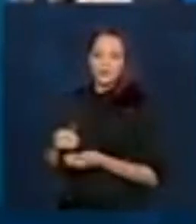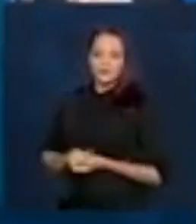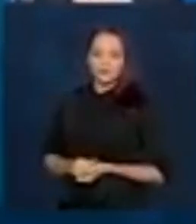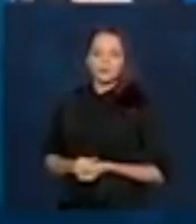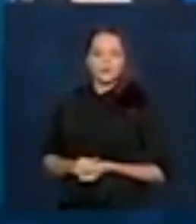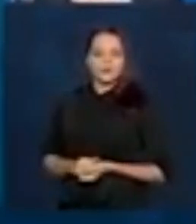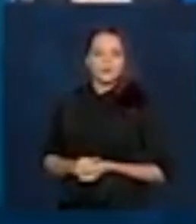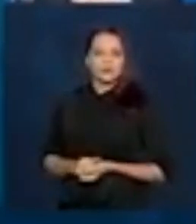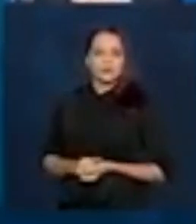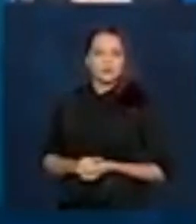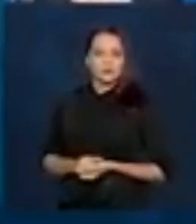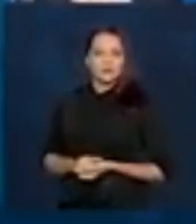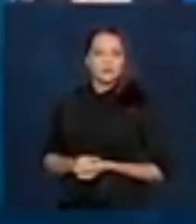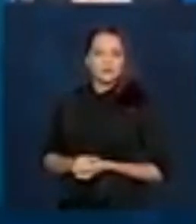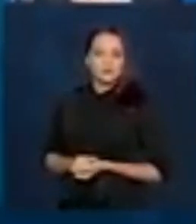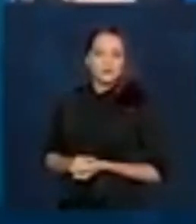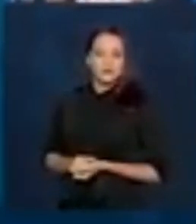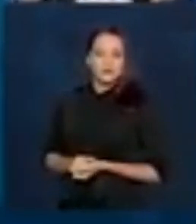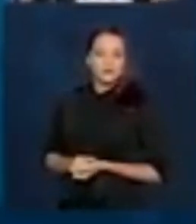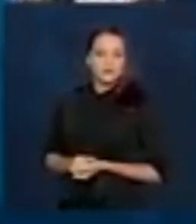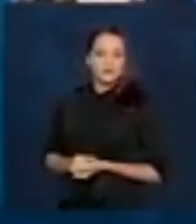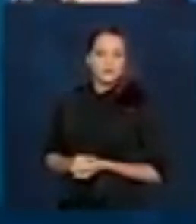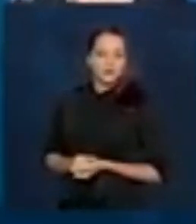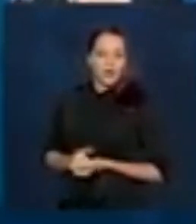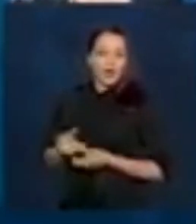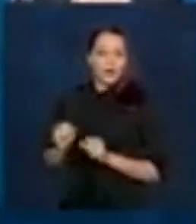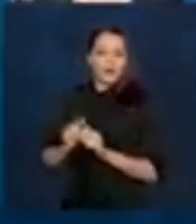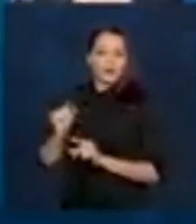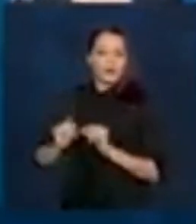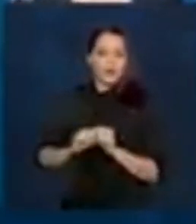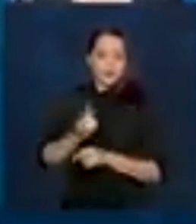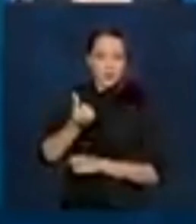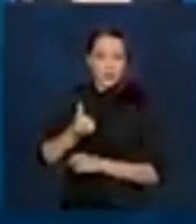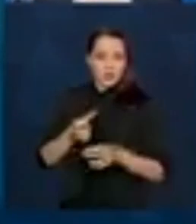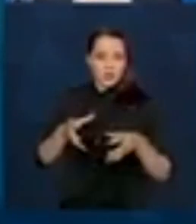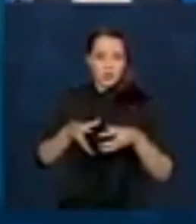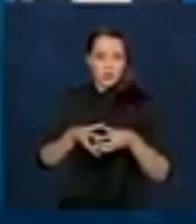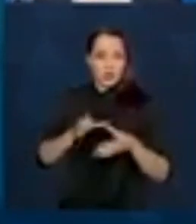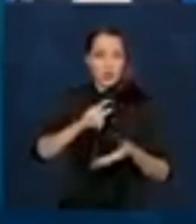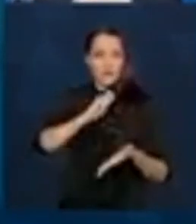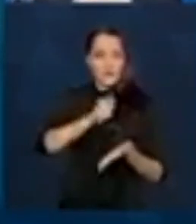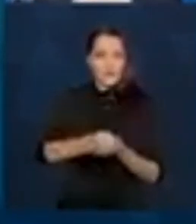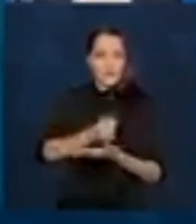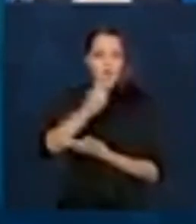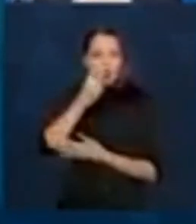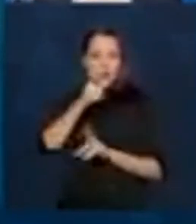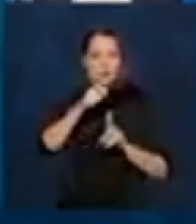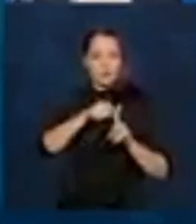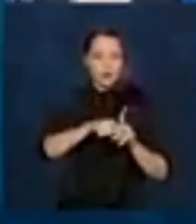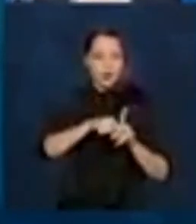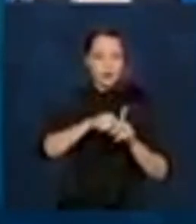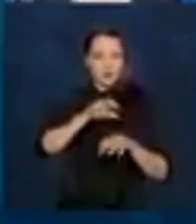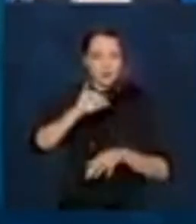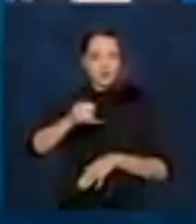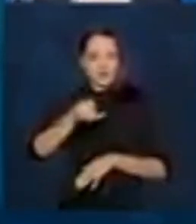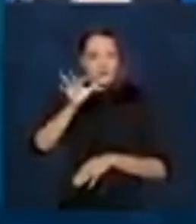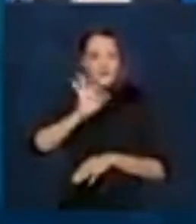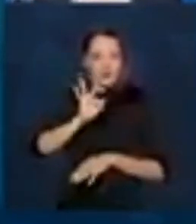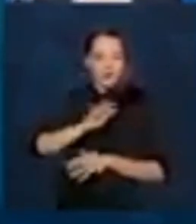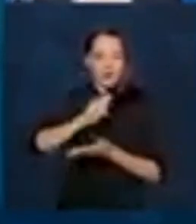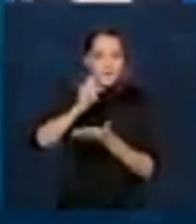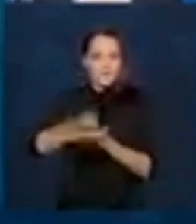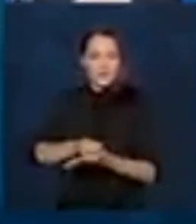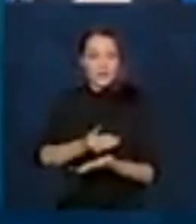o que a gente fez aqui no sexto ciclo é pagar dois meses, janeiro e fevereiro,